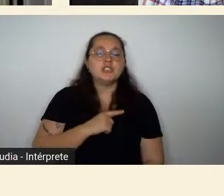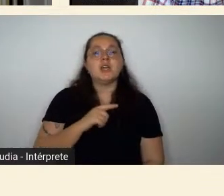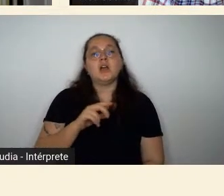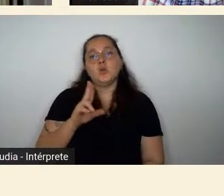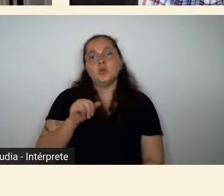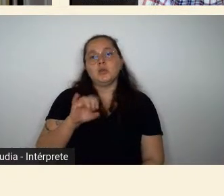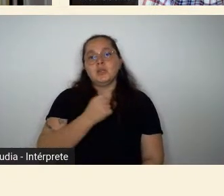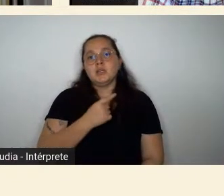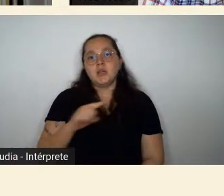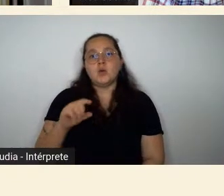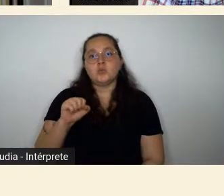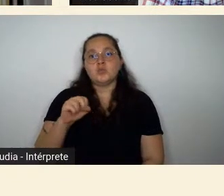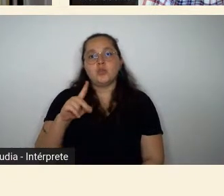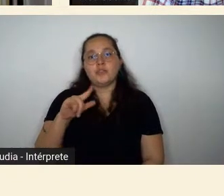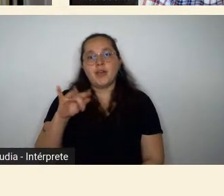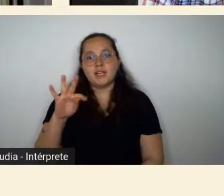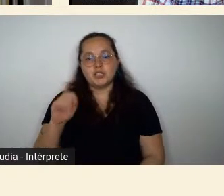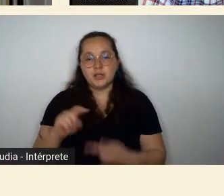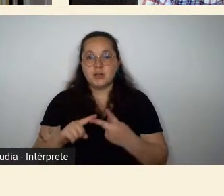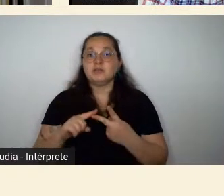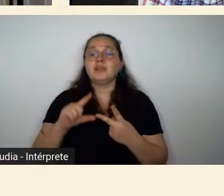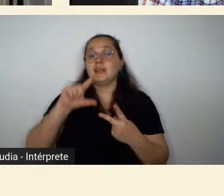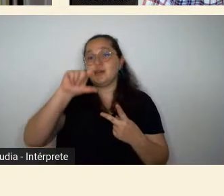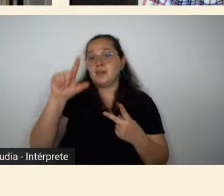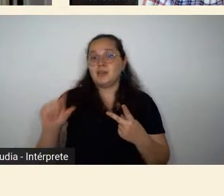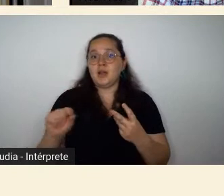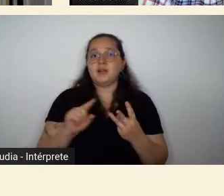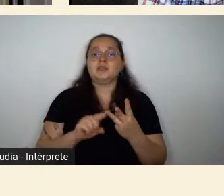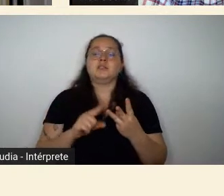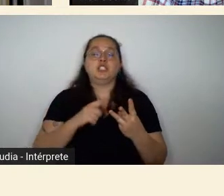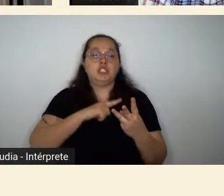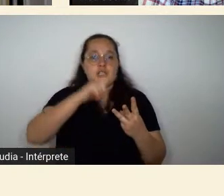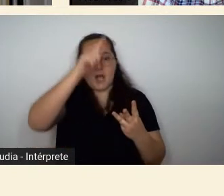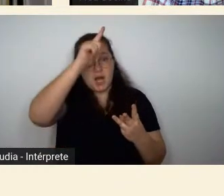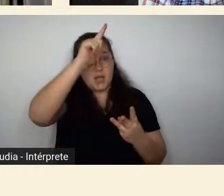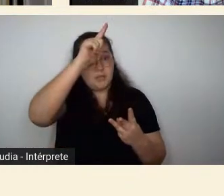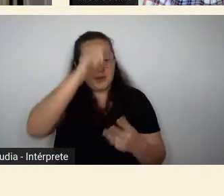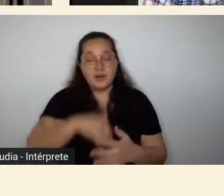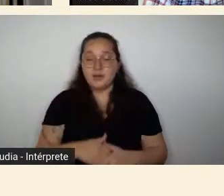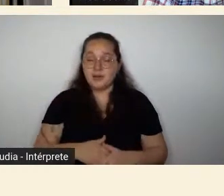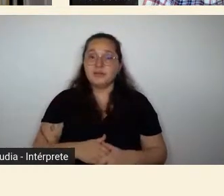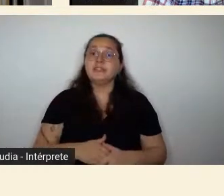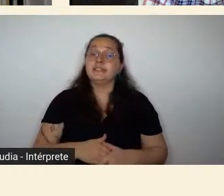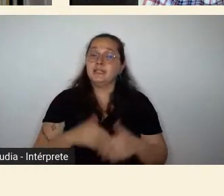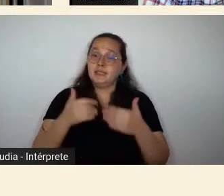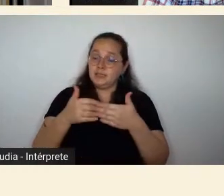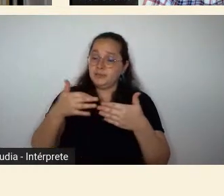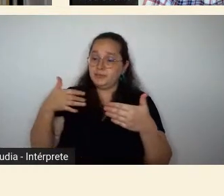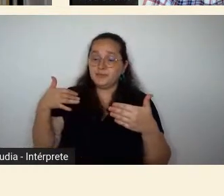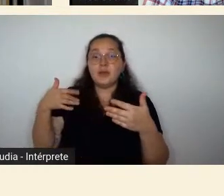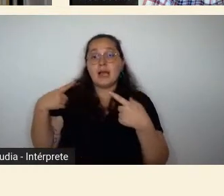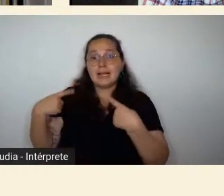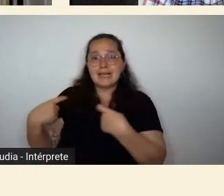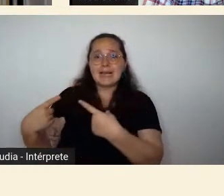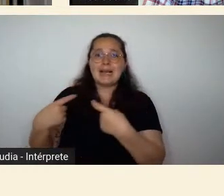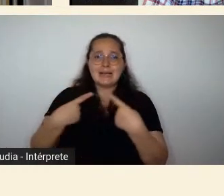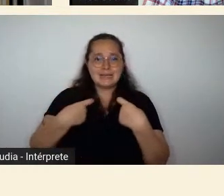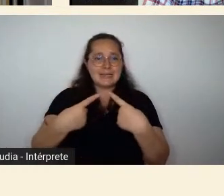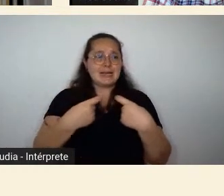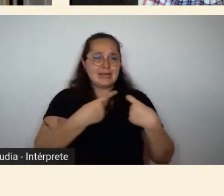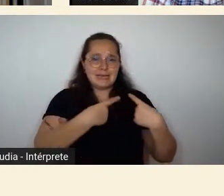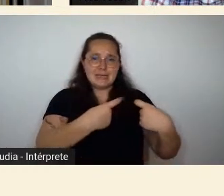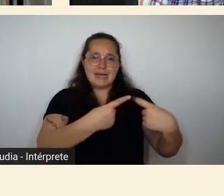nós tínhamos a Alemanha e havia por trás esse período entre guerras que foi muito